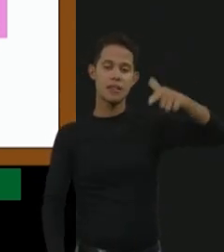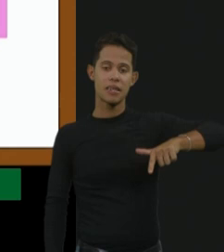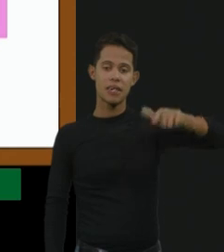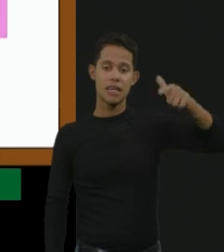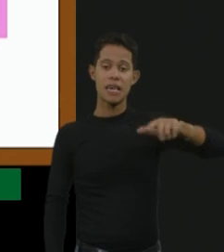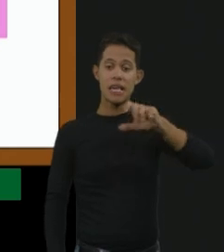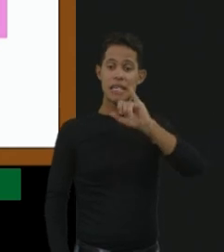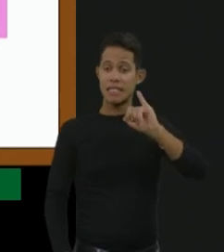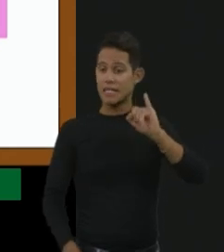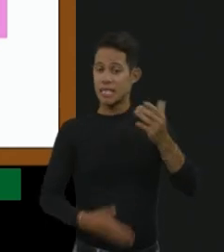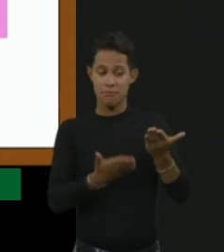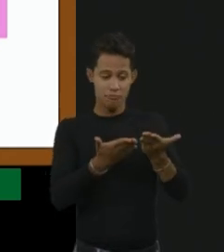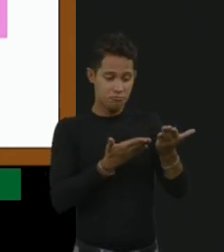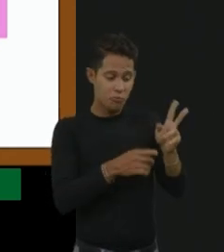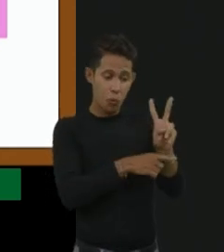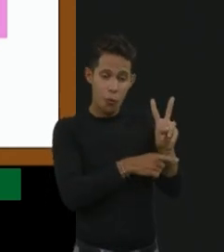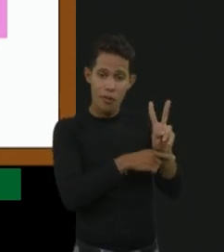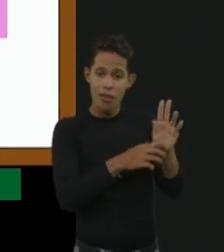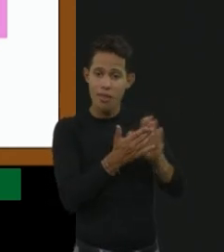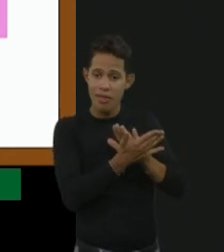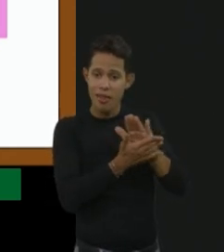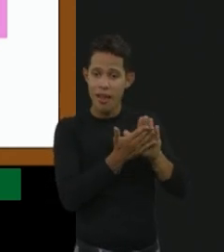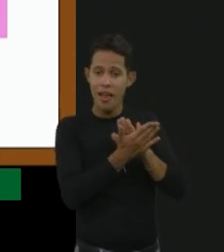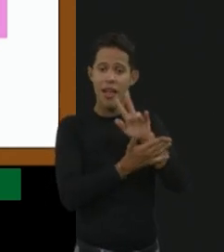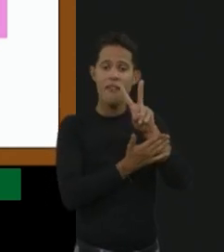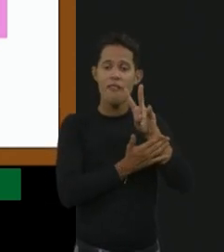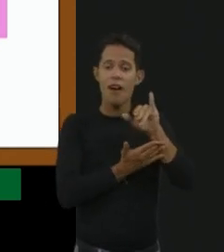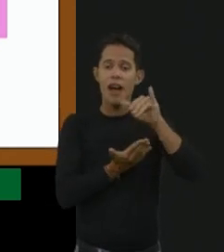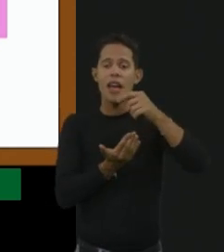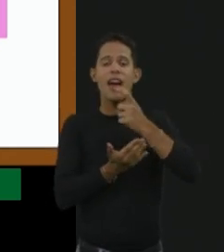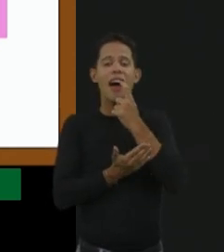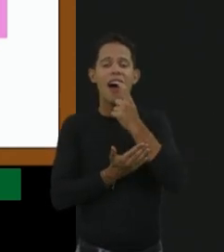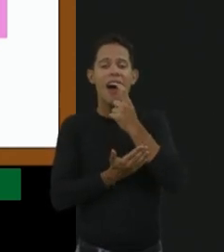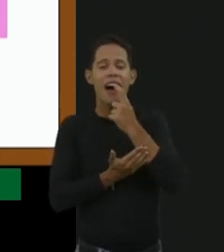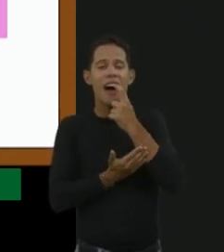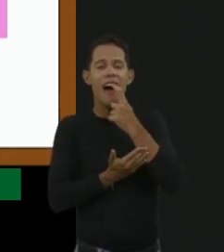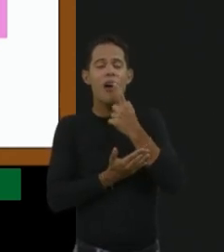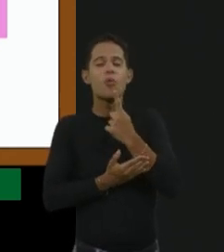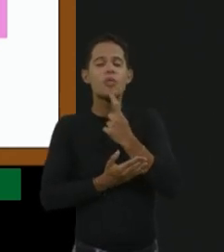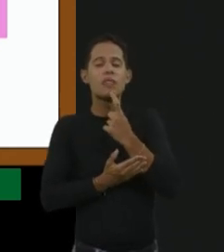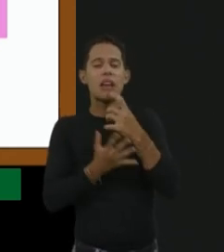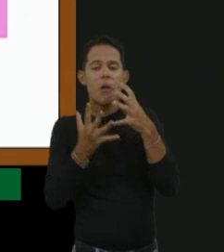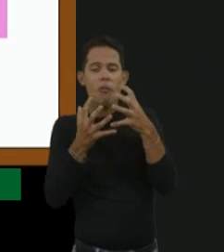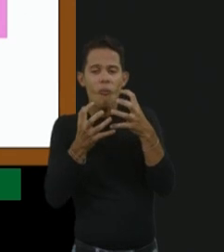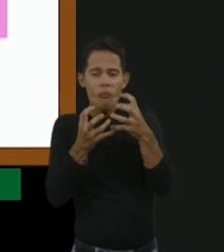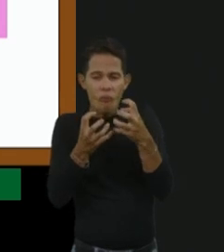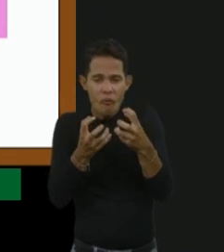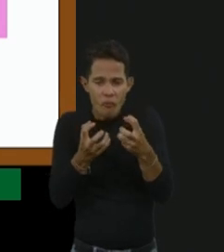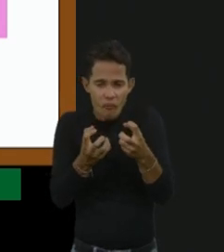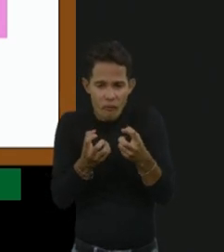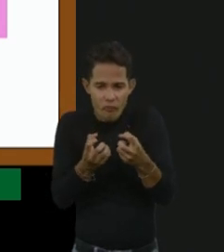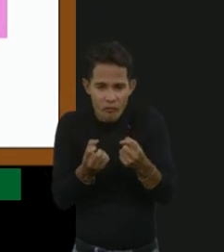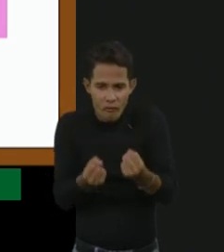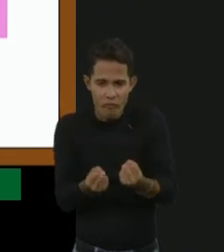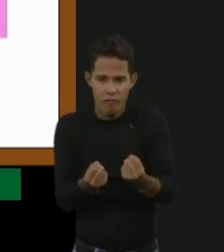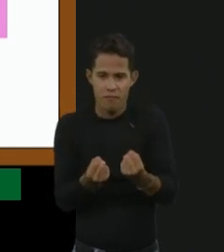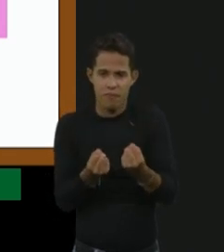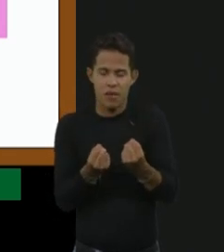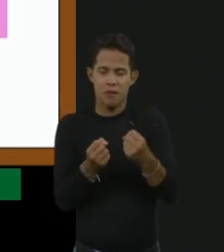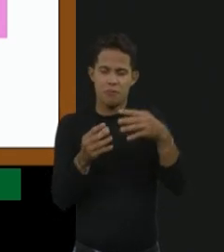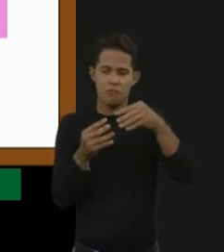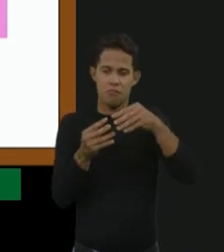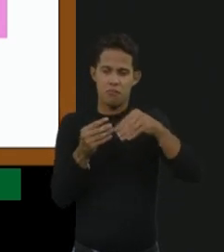tratados, eles vão, literalmente, corroendo a sinóvia, que é aquele líquido que tem nas grandes articulações,